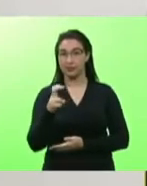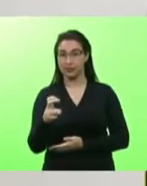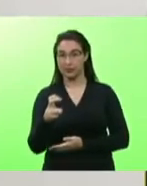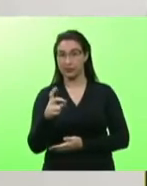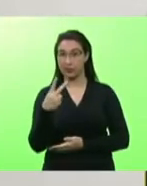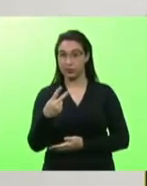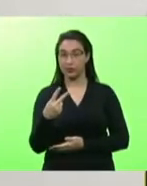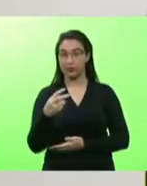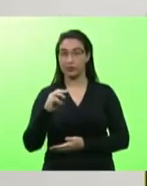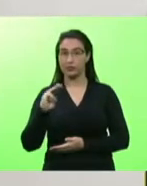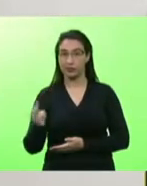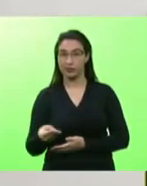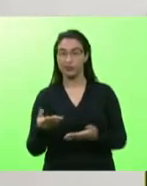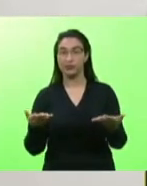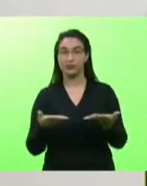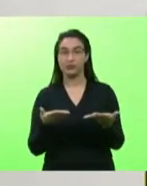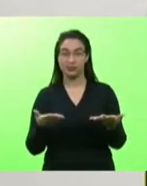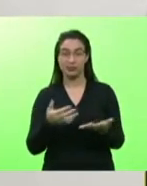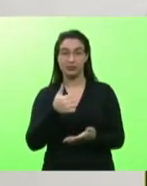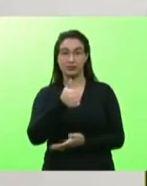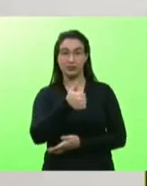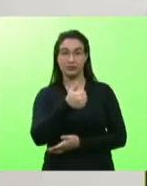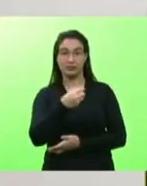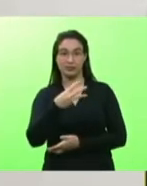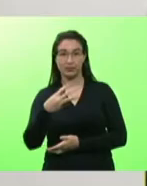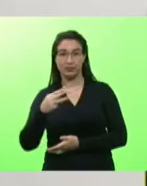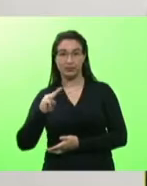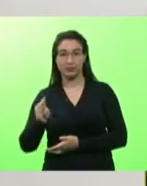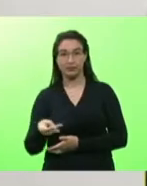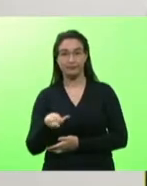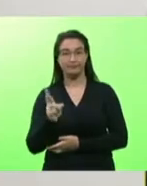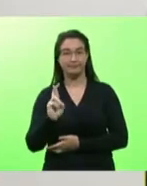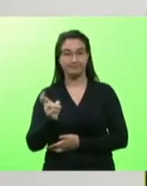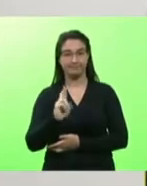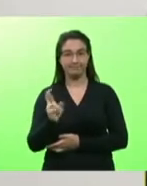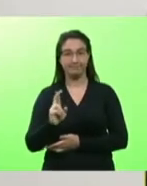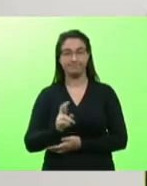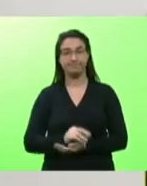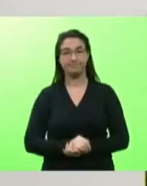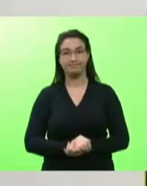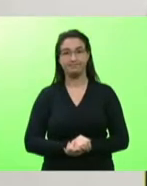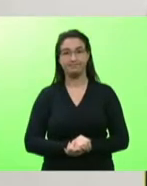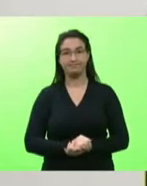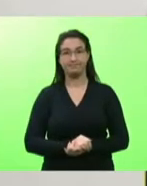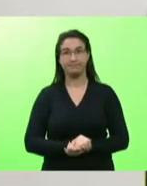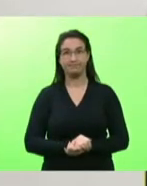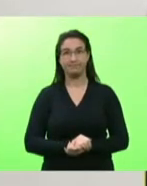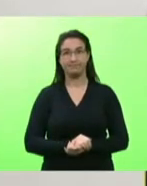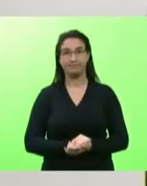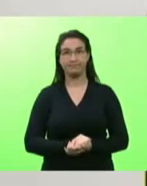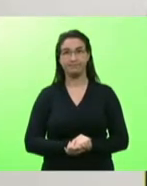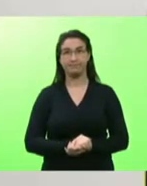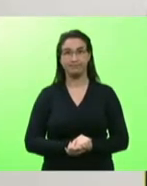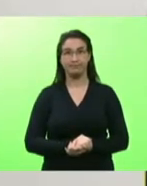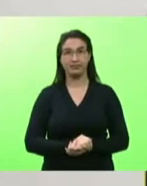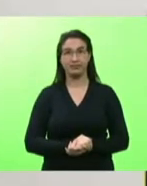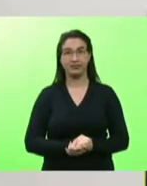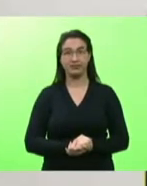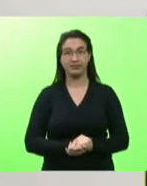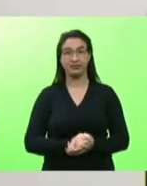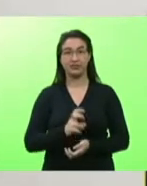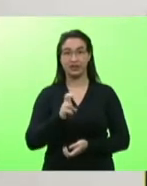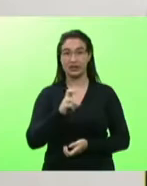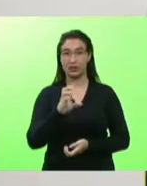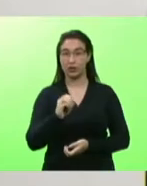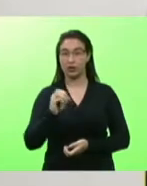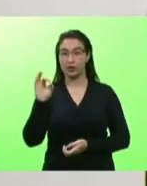13 milhões de reais. Corte de 50% nas obras